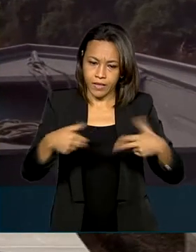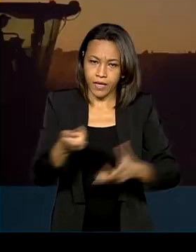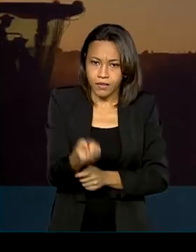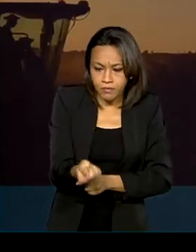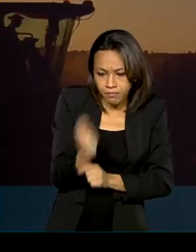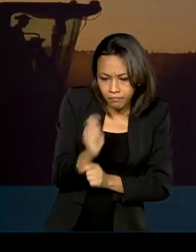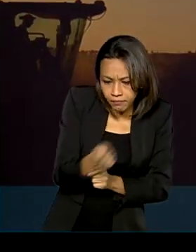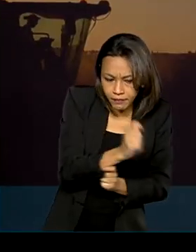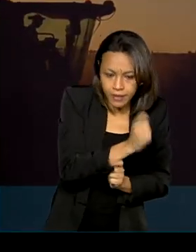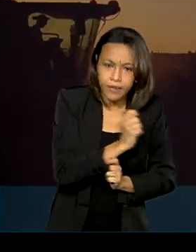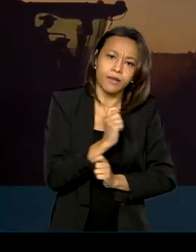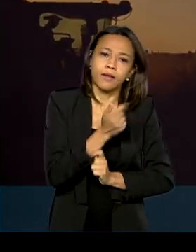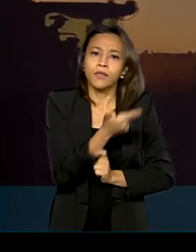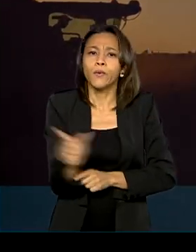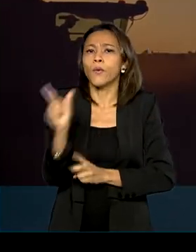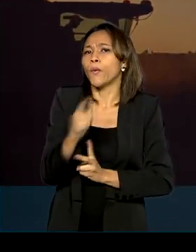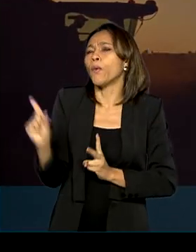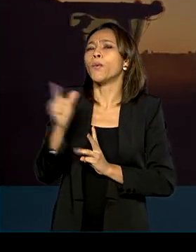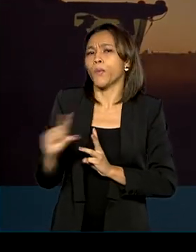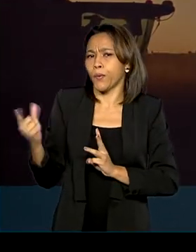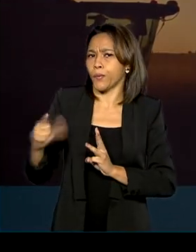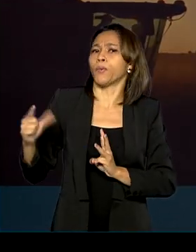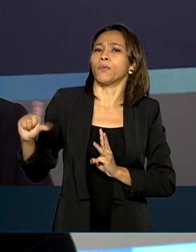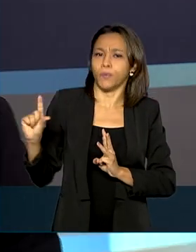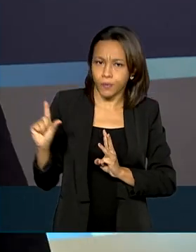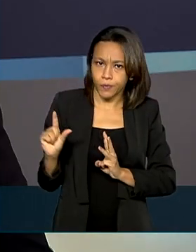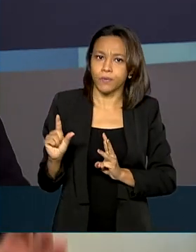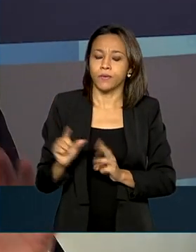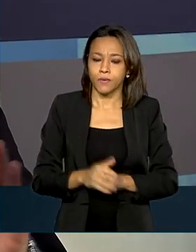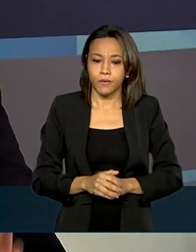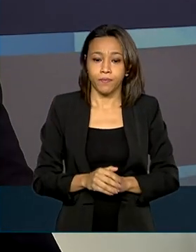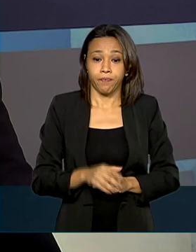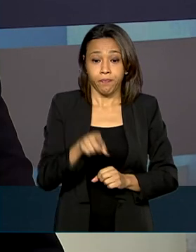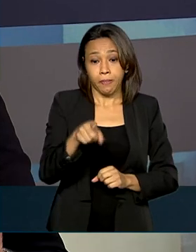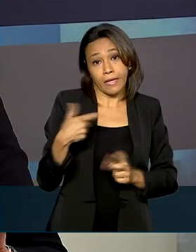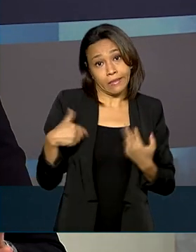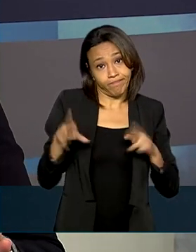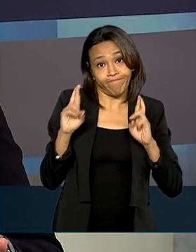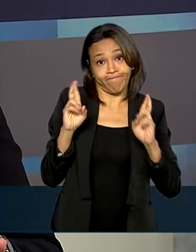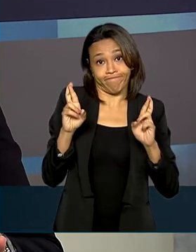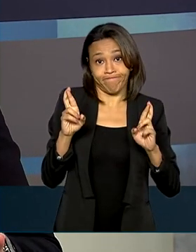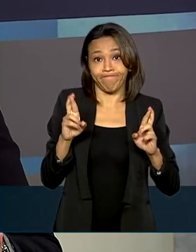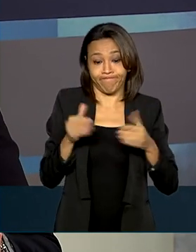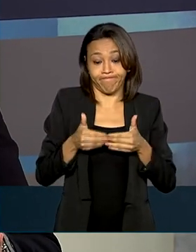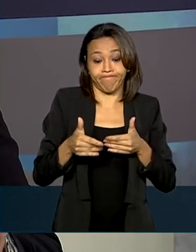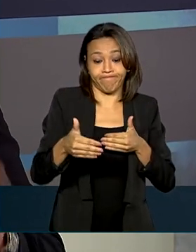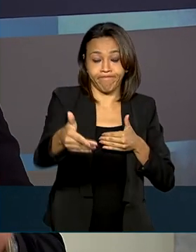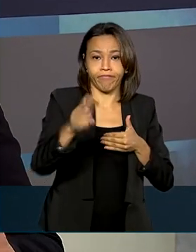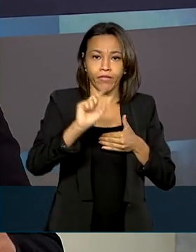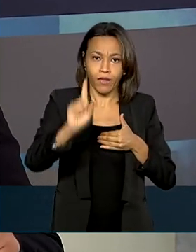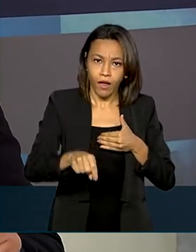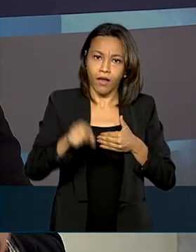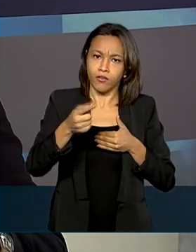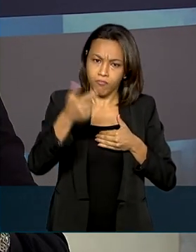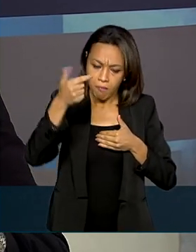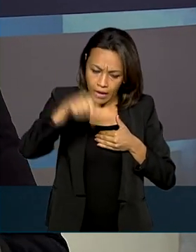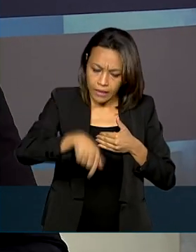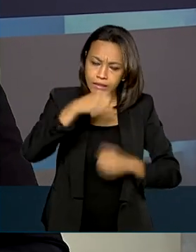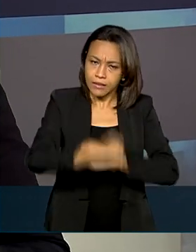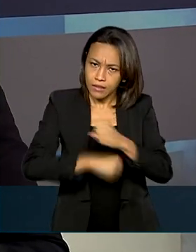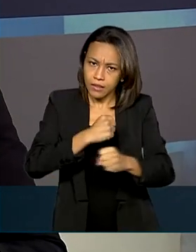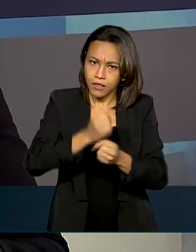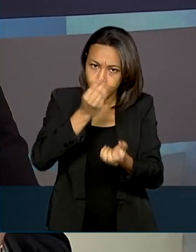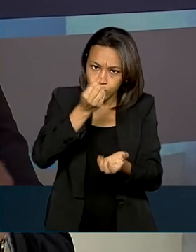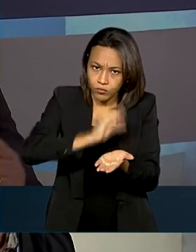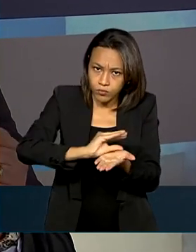pesca e outros equipamentos e produtos. Olha, minha perspectiva é de investimento, ainda neste ano, de 15